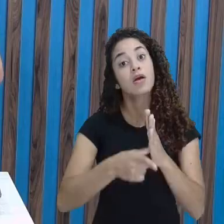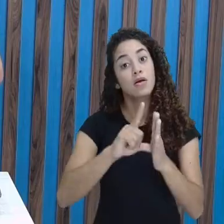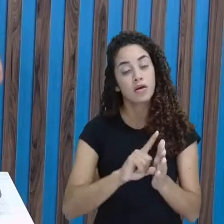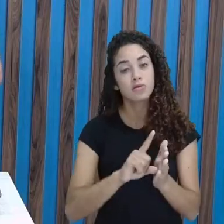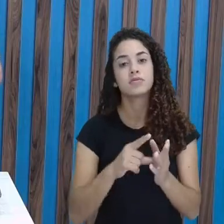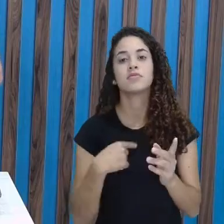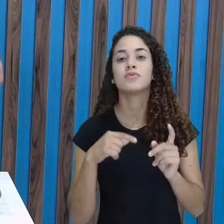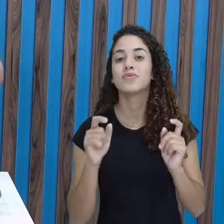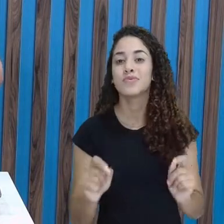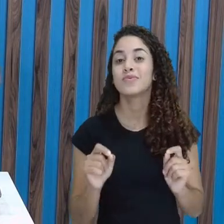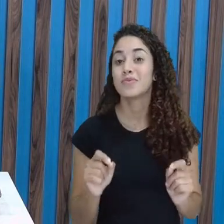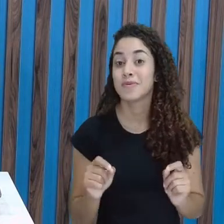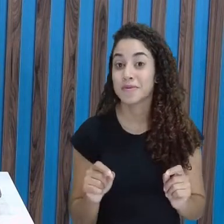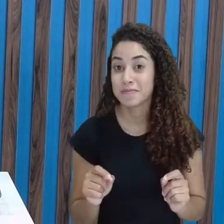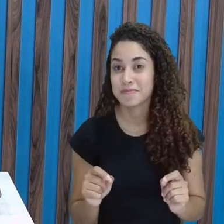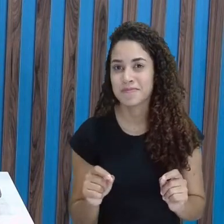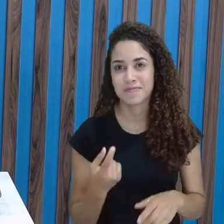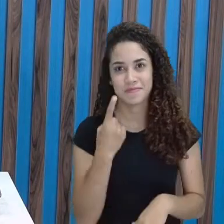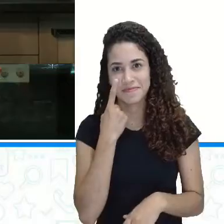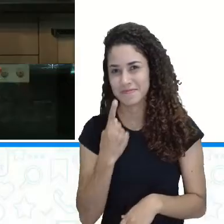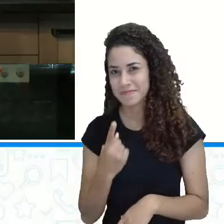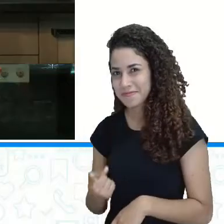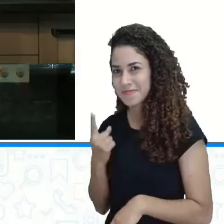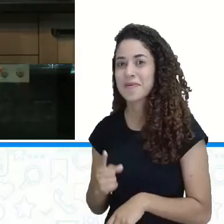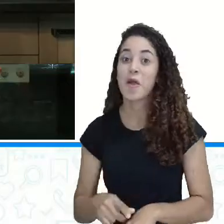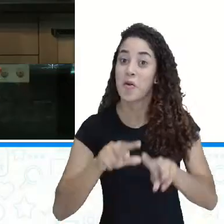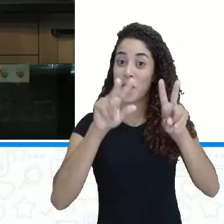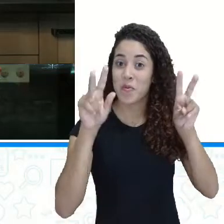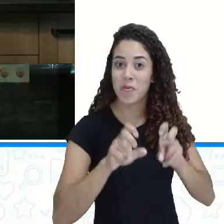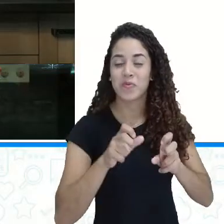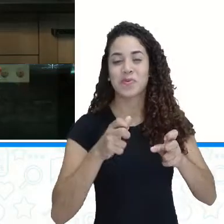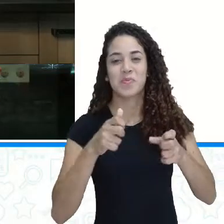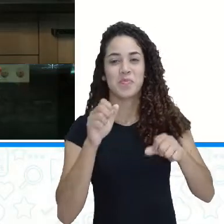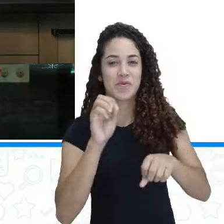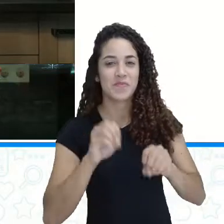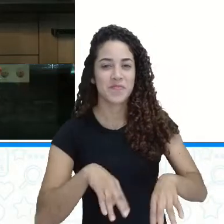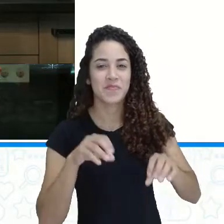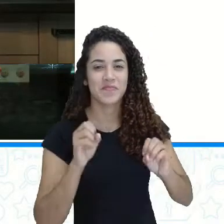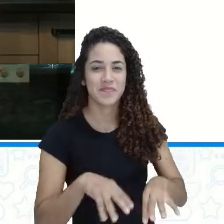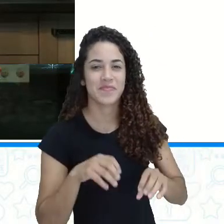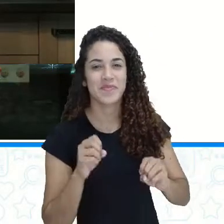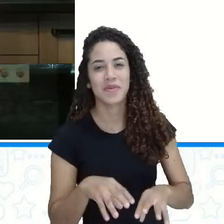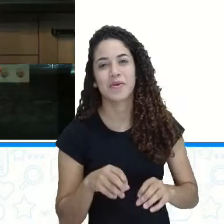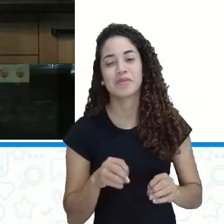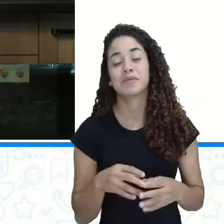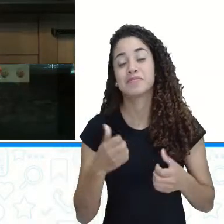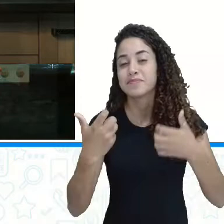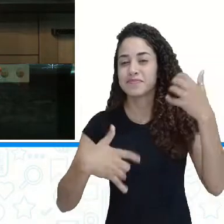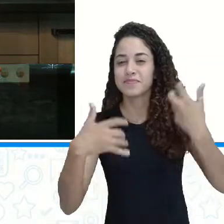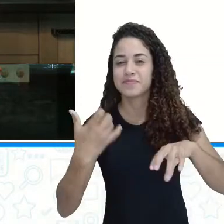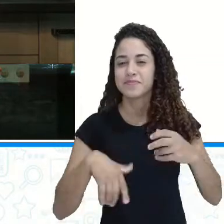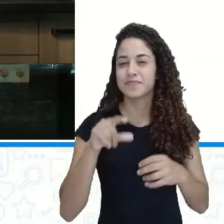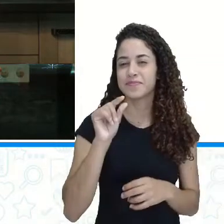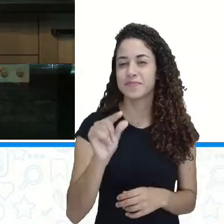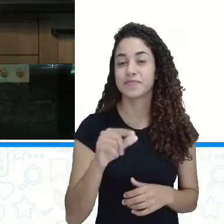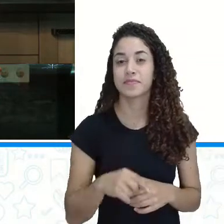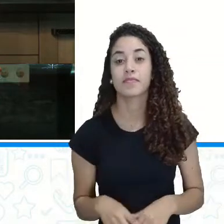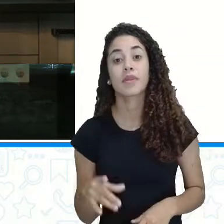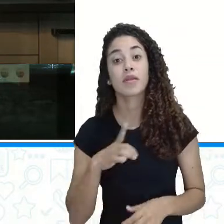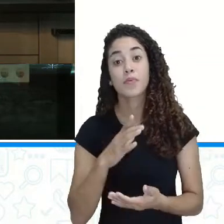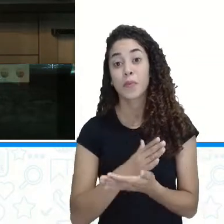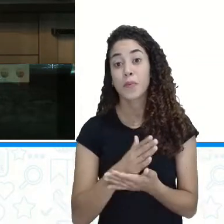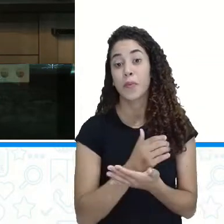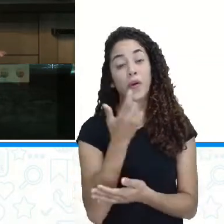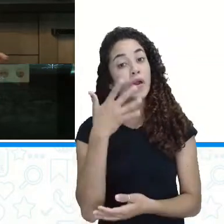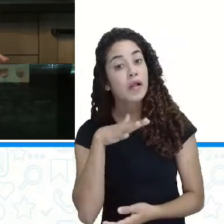aqui olhar sobre a nossa aula. Vamos falar um pouquinho sobre a nossa aula. Temos aqui algumas